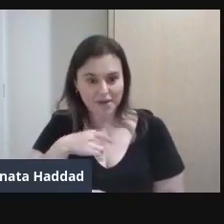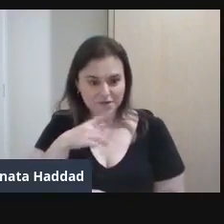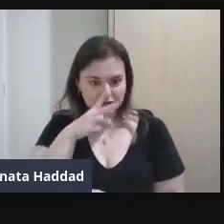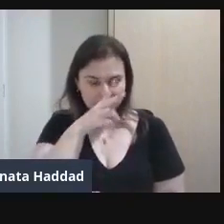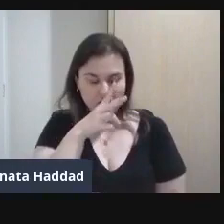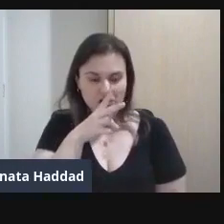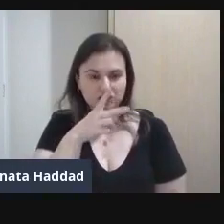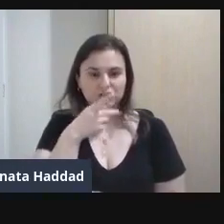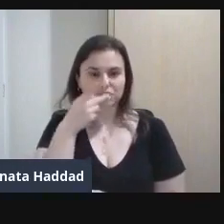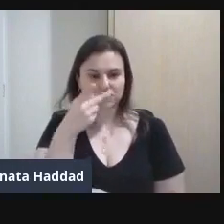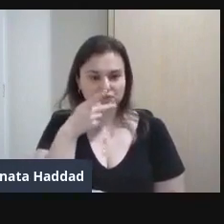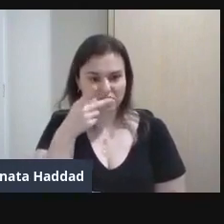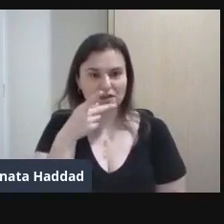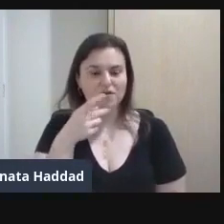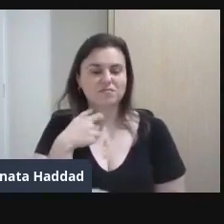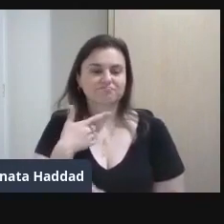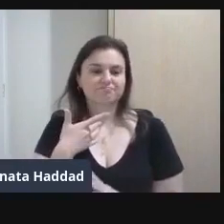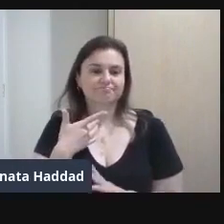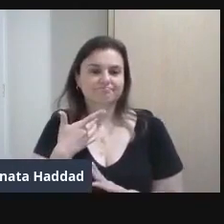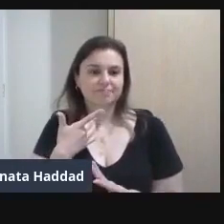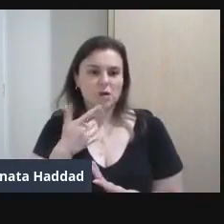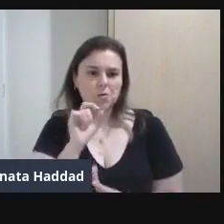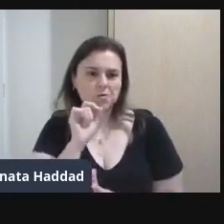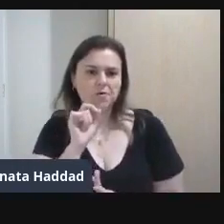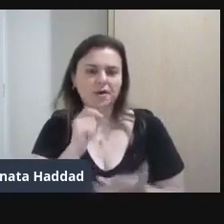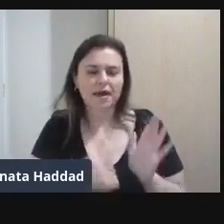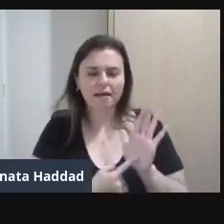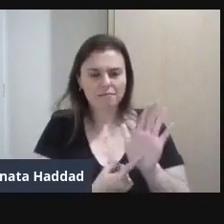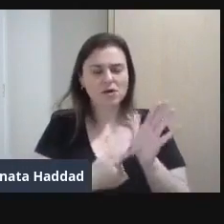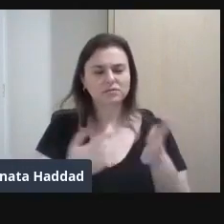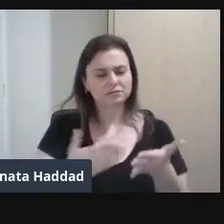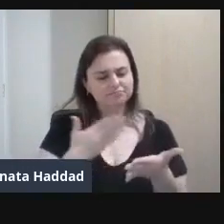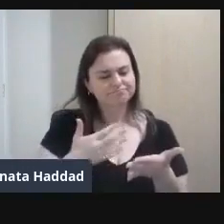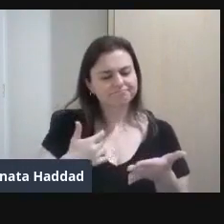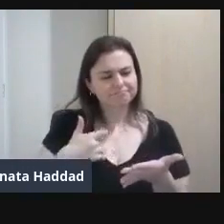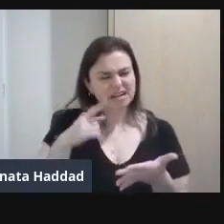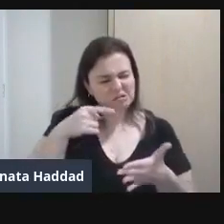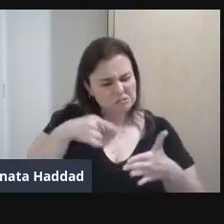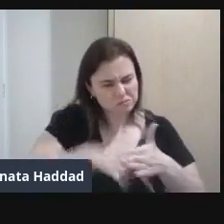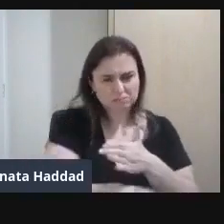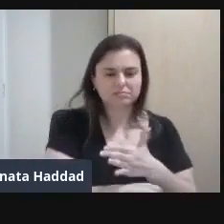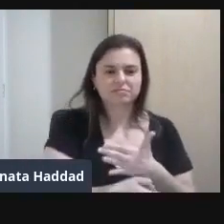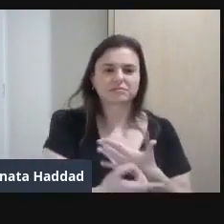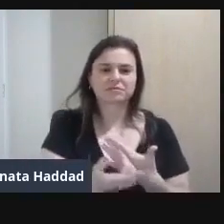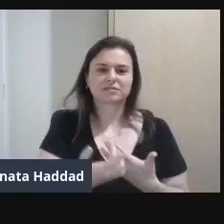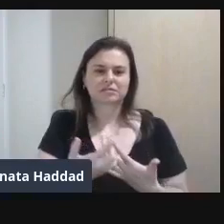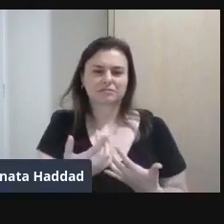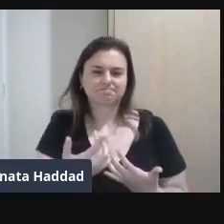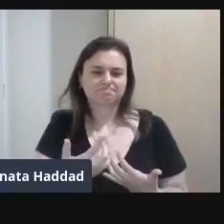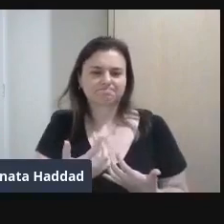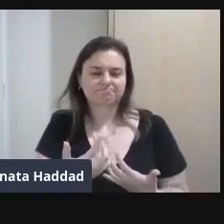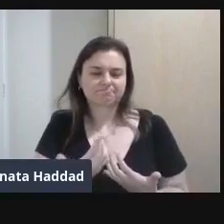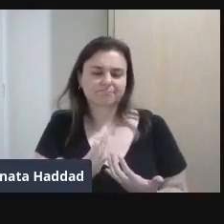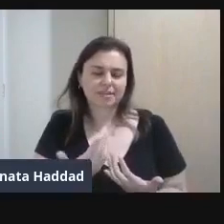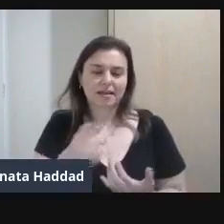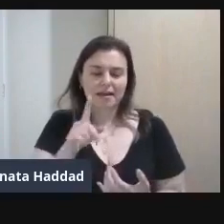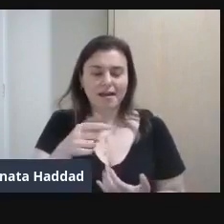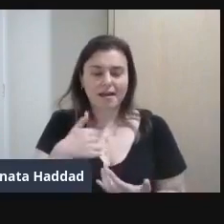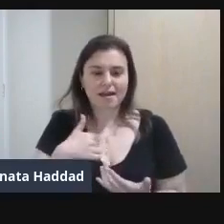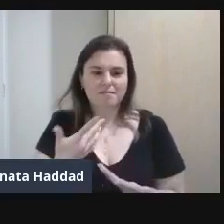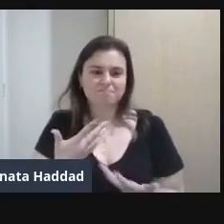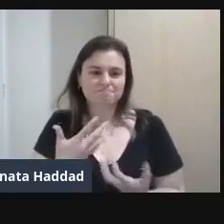forte A mensagem Ao mesmo tempo Forte Profunda E atravessa A gente Que